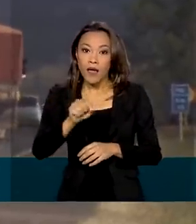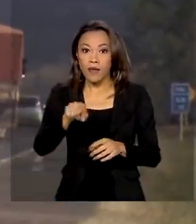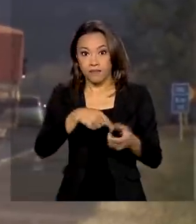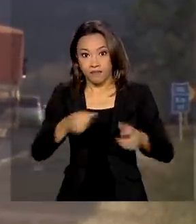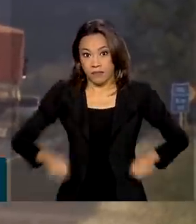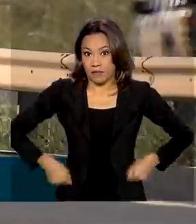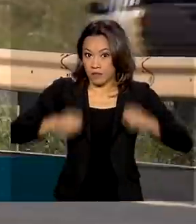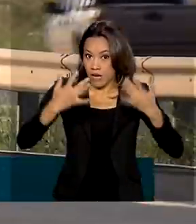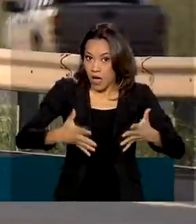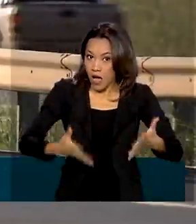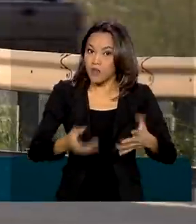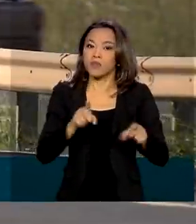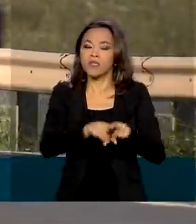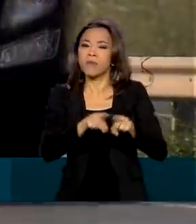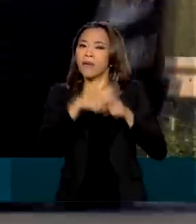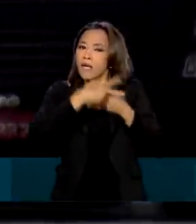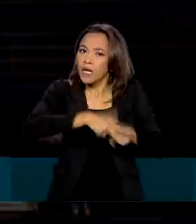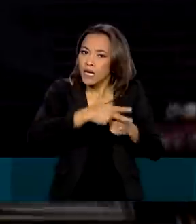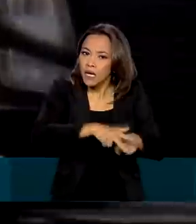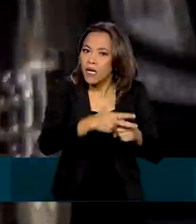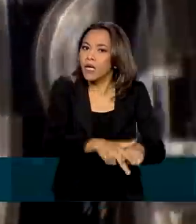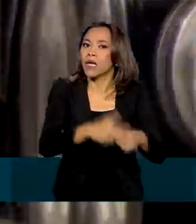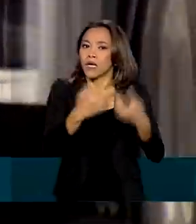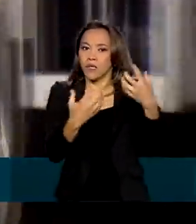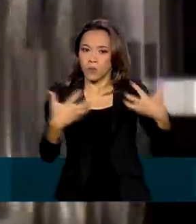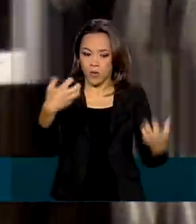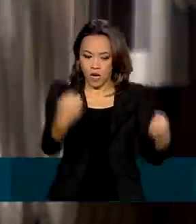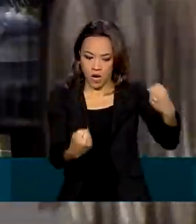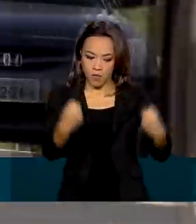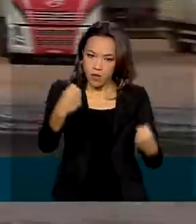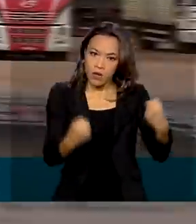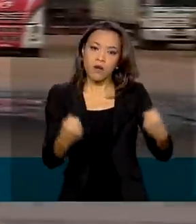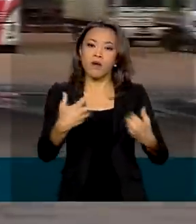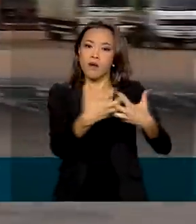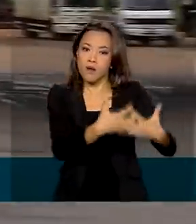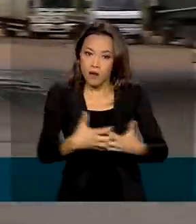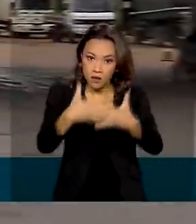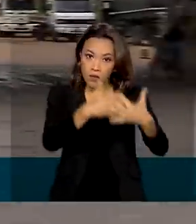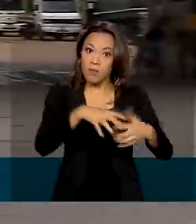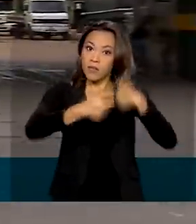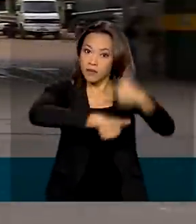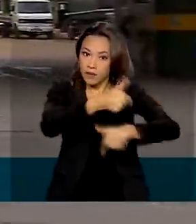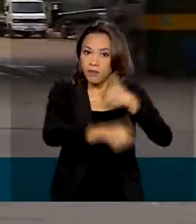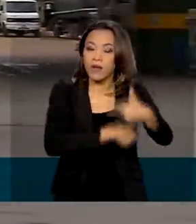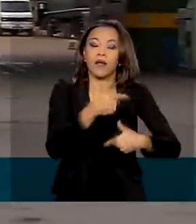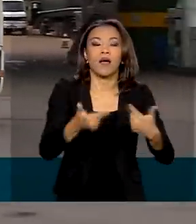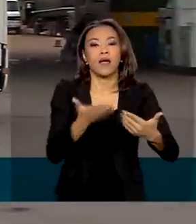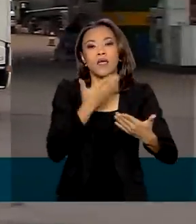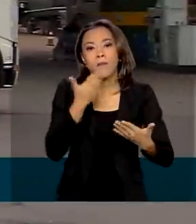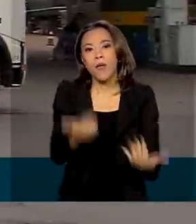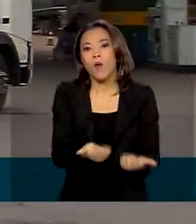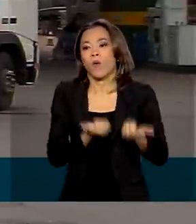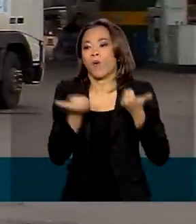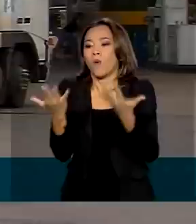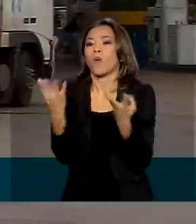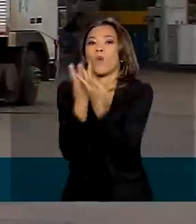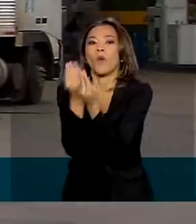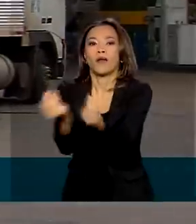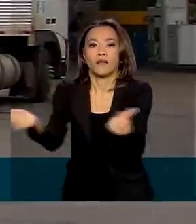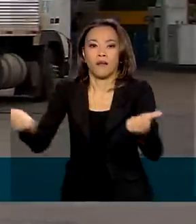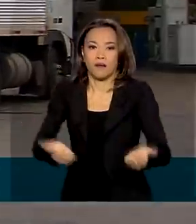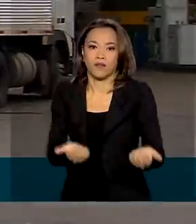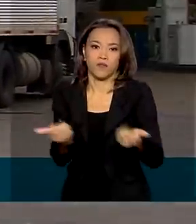gastos e na manutenção do caminhão para que possa trabalhar e prestar um serviço de qualidade. A